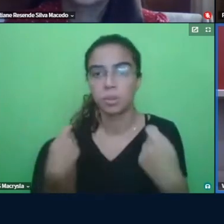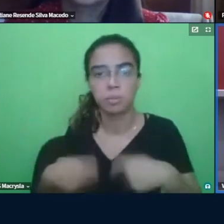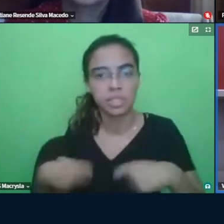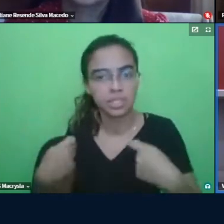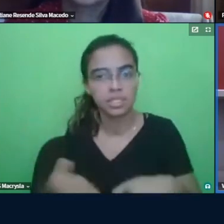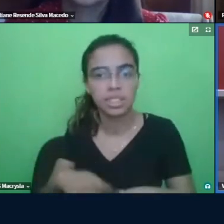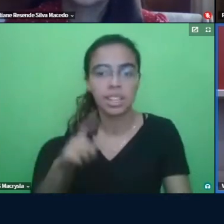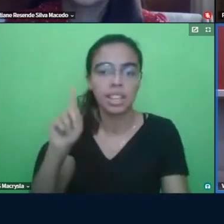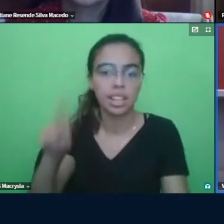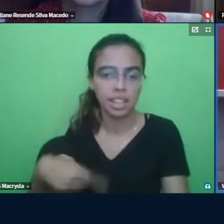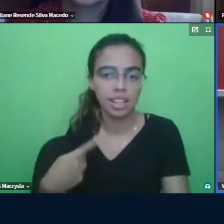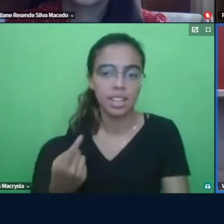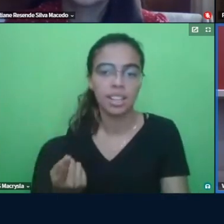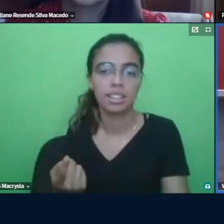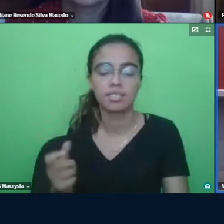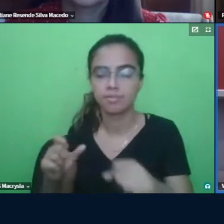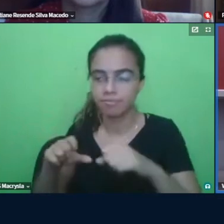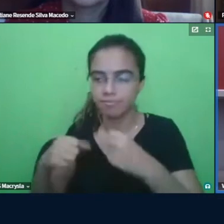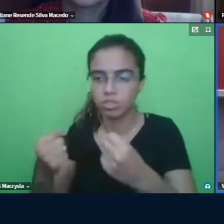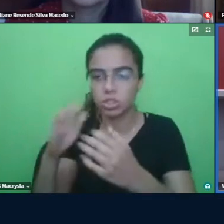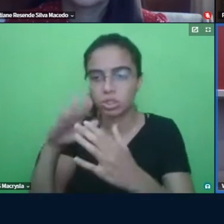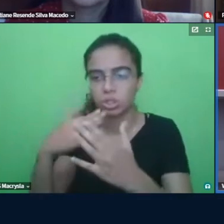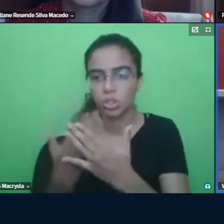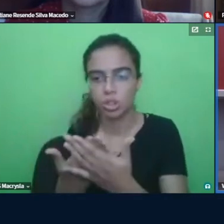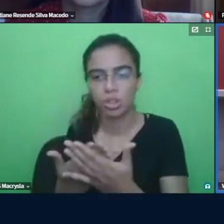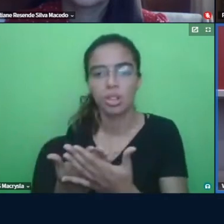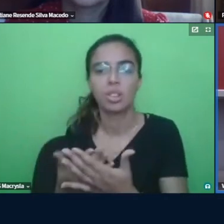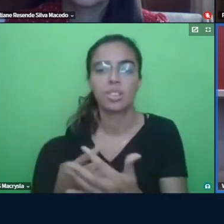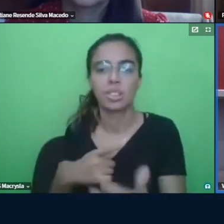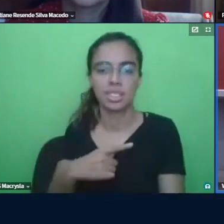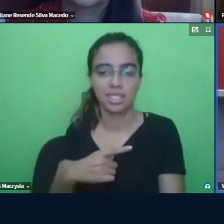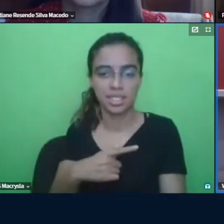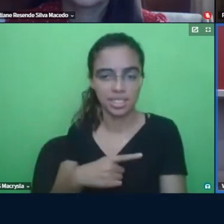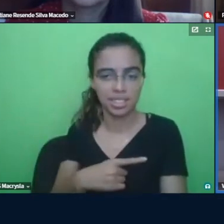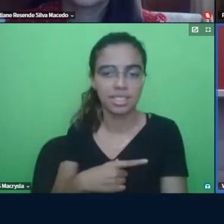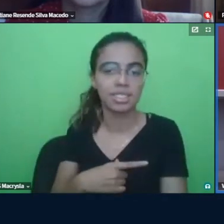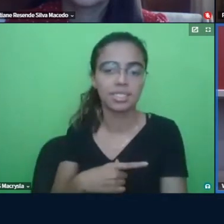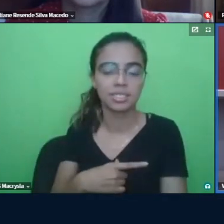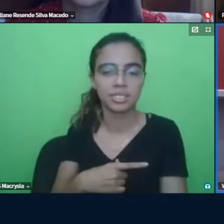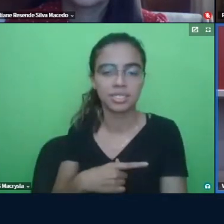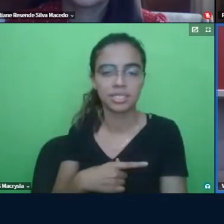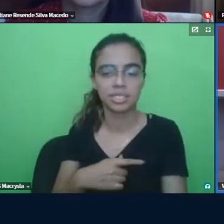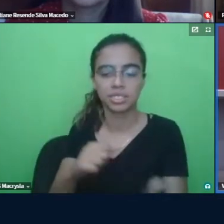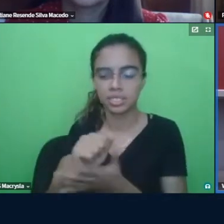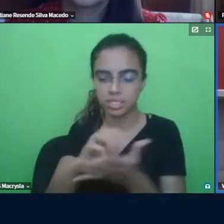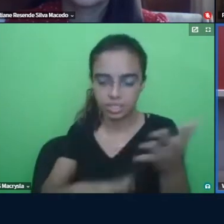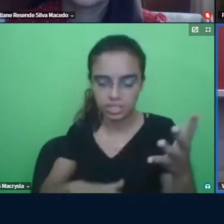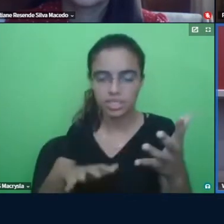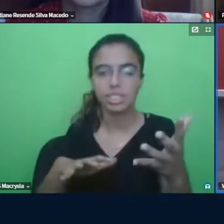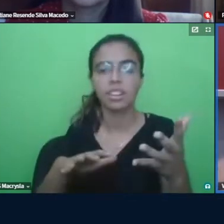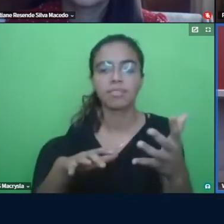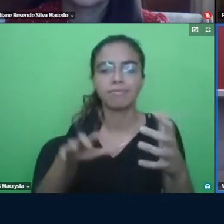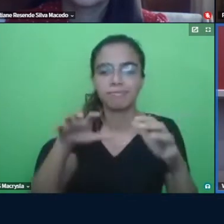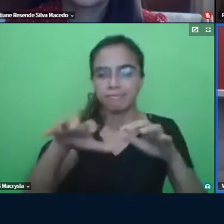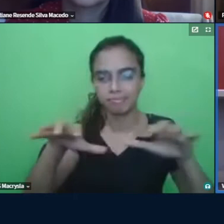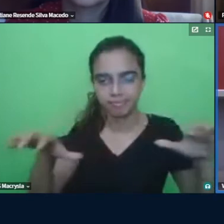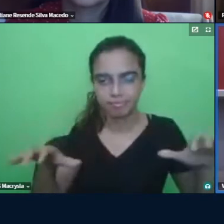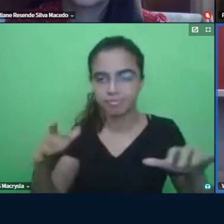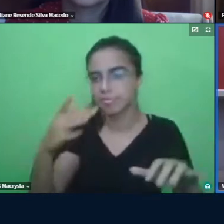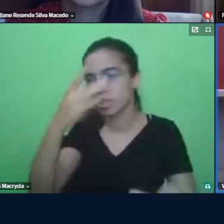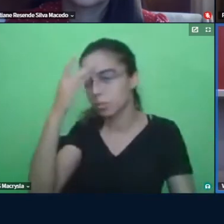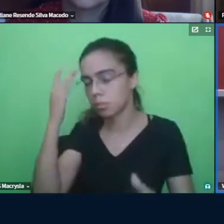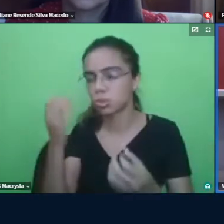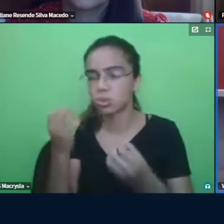por uma escola que tenha divisões de tarefa e pessoas que possam dar suporte a cada uma das